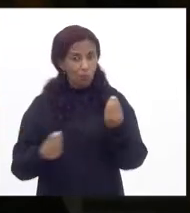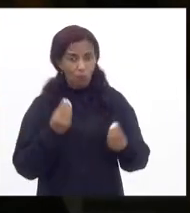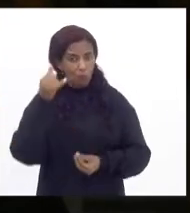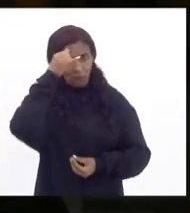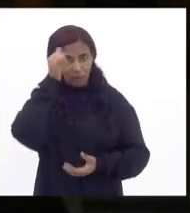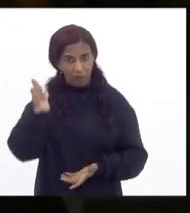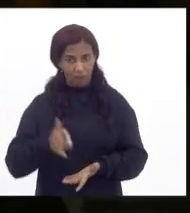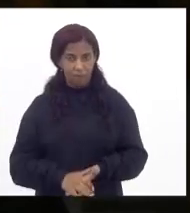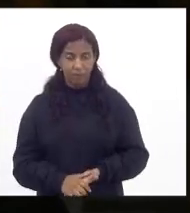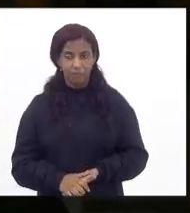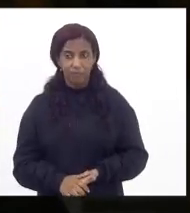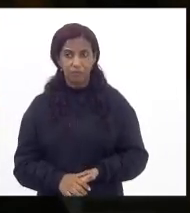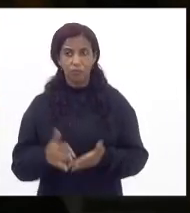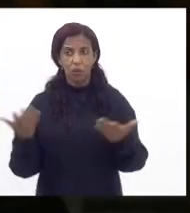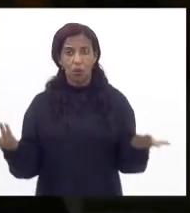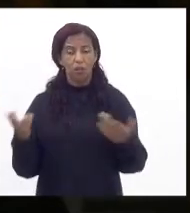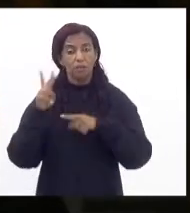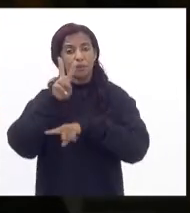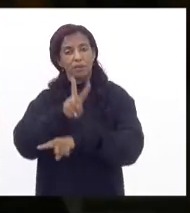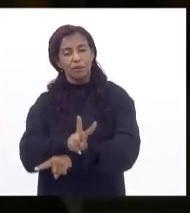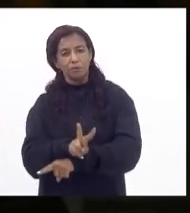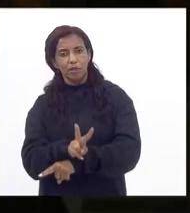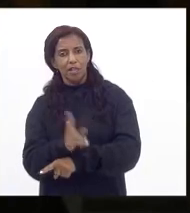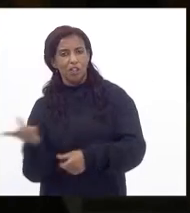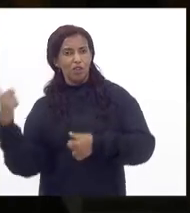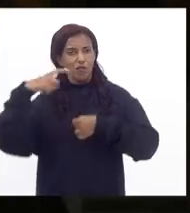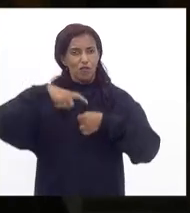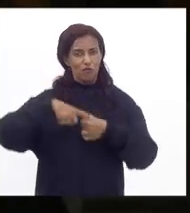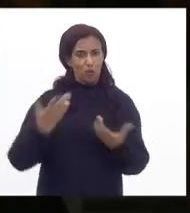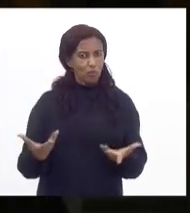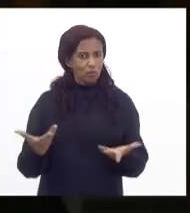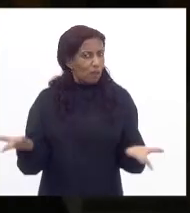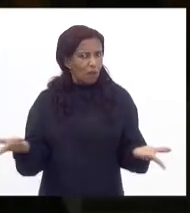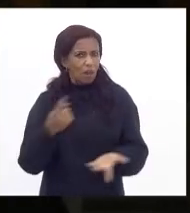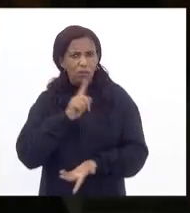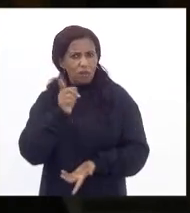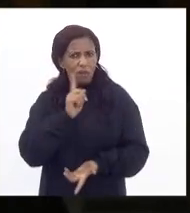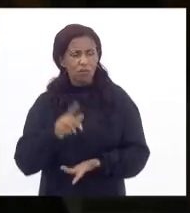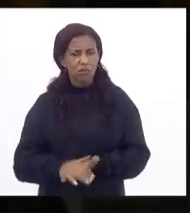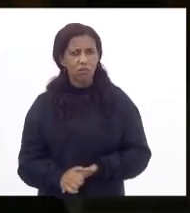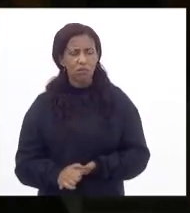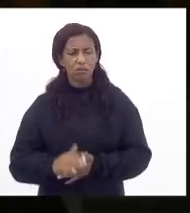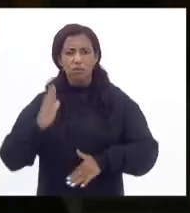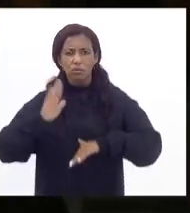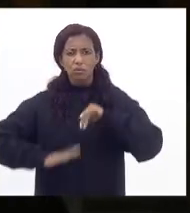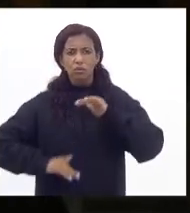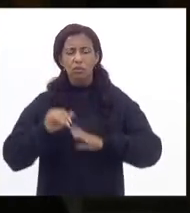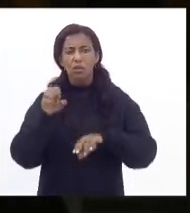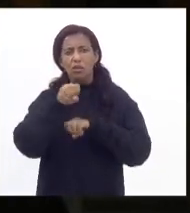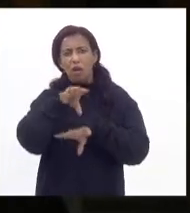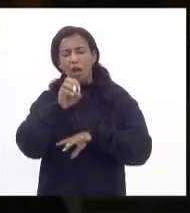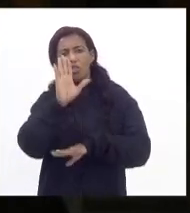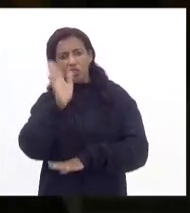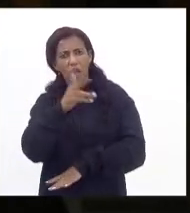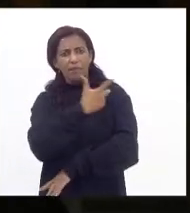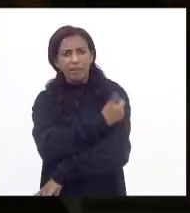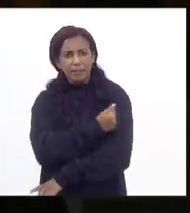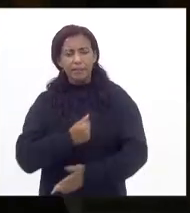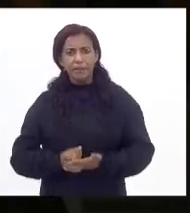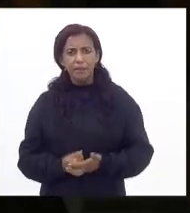ora então você defende que as escolas não reabram evidente que não os profissionais de educação já estão vacinados